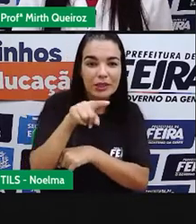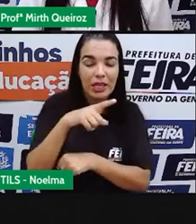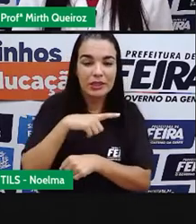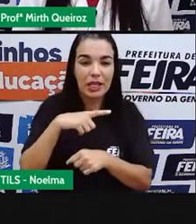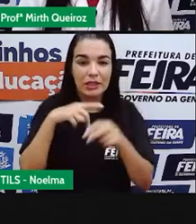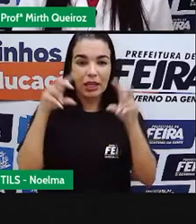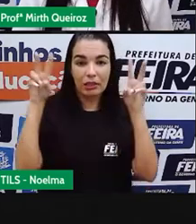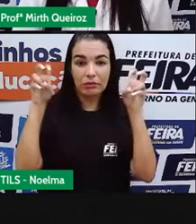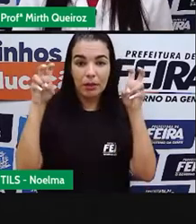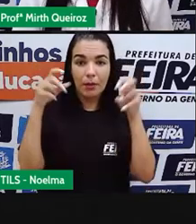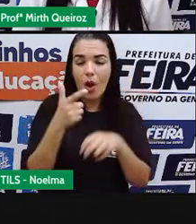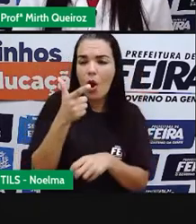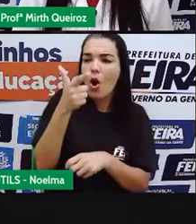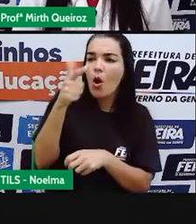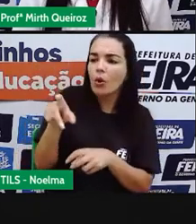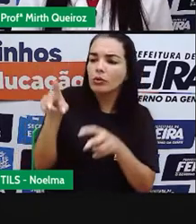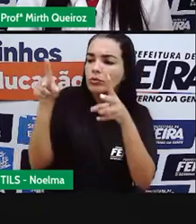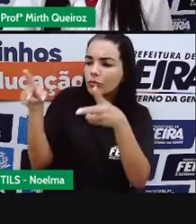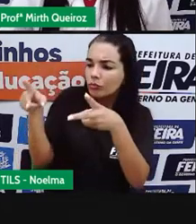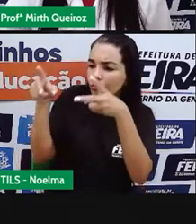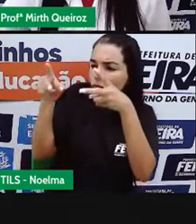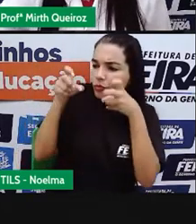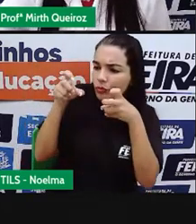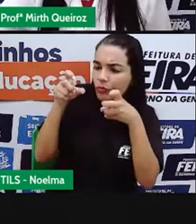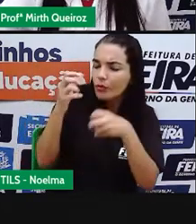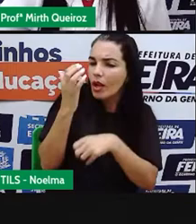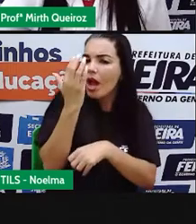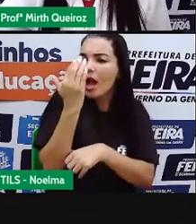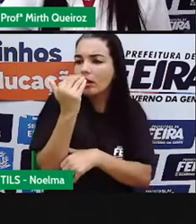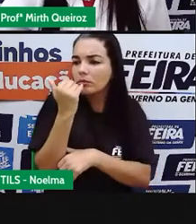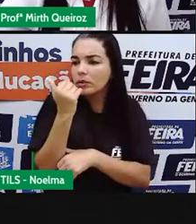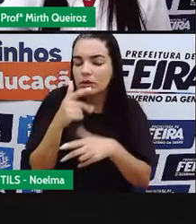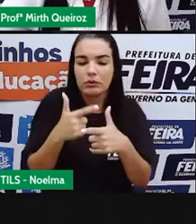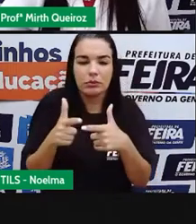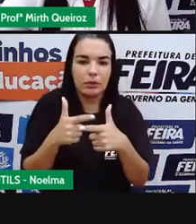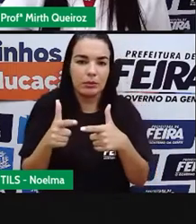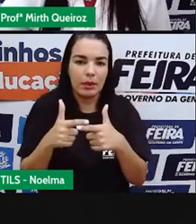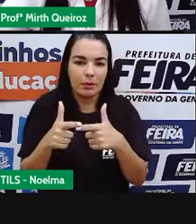outro olhar distúrbios alimentares. Vamos lá?